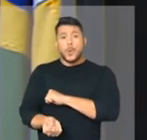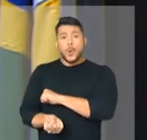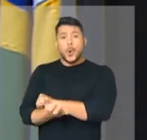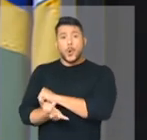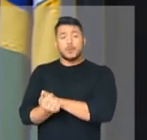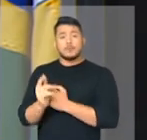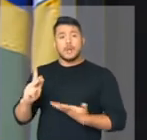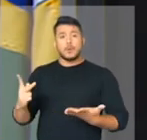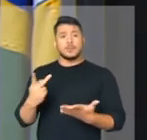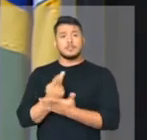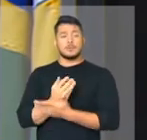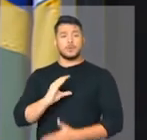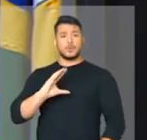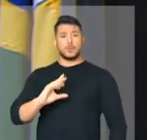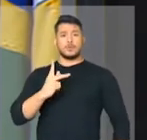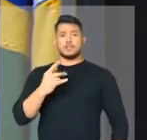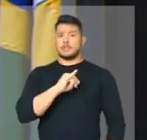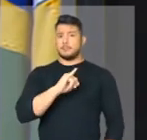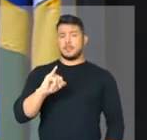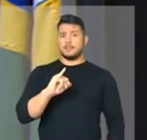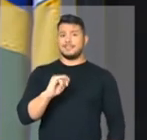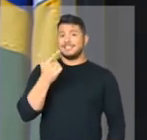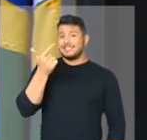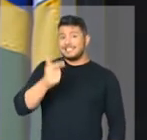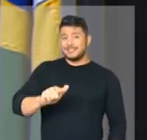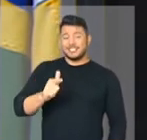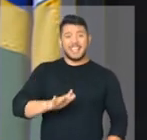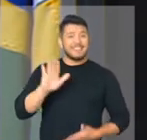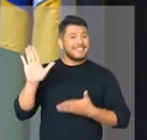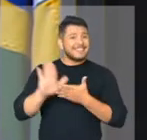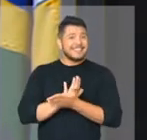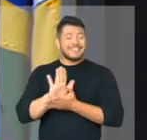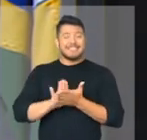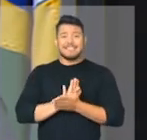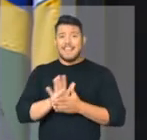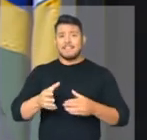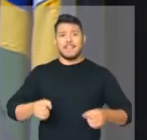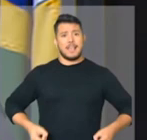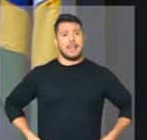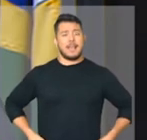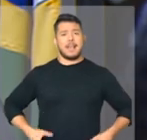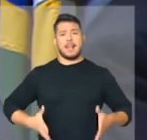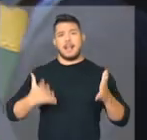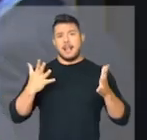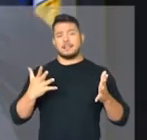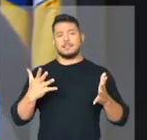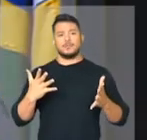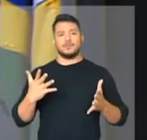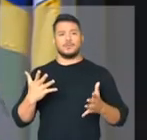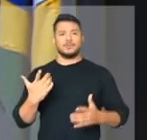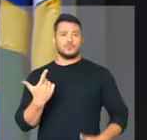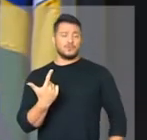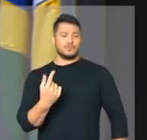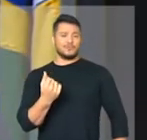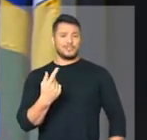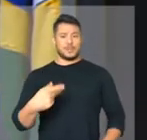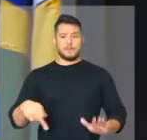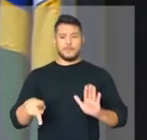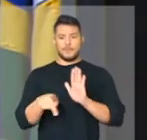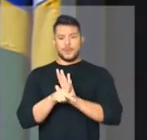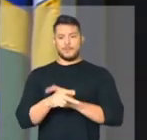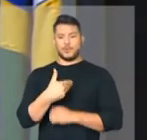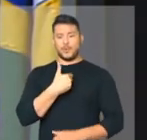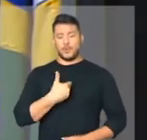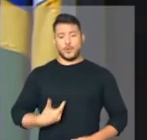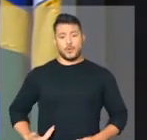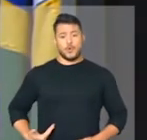não teve um real que foi gasto com esse suposto esquema, que foi no